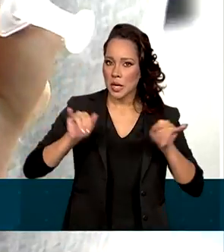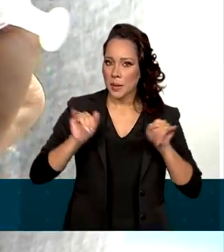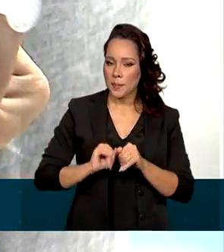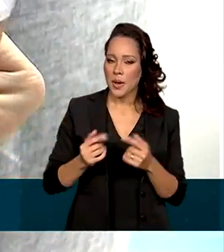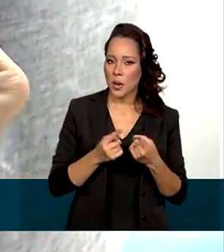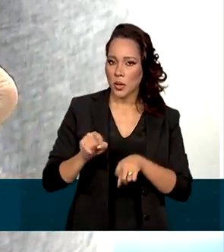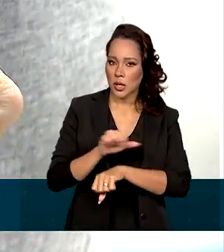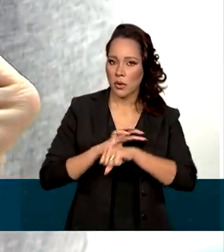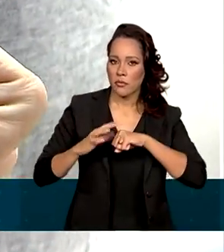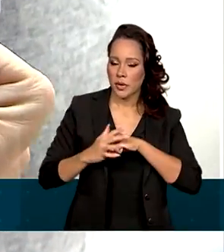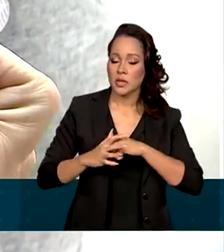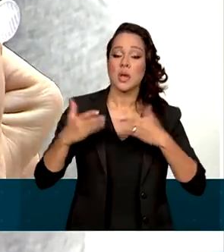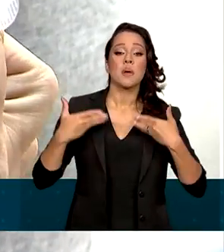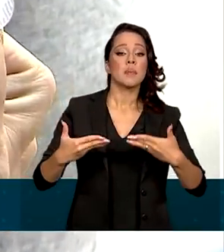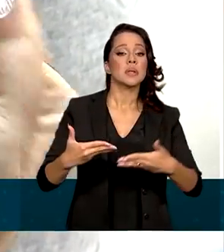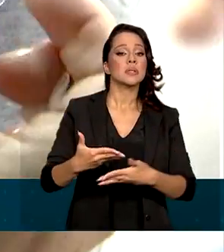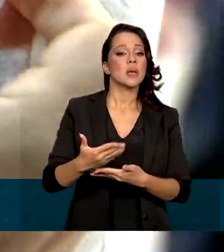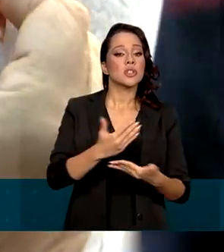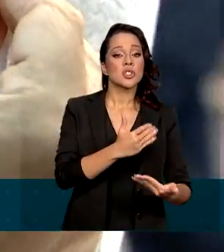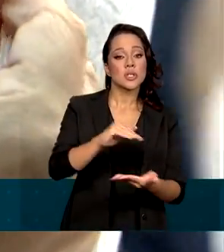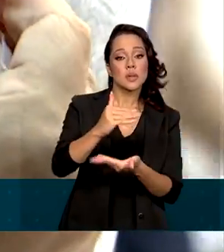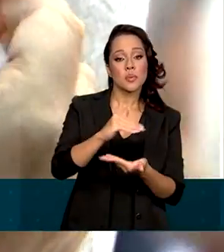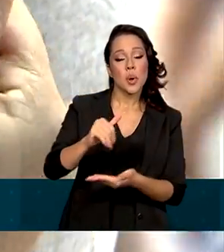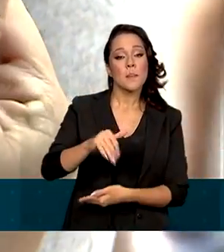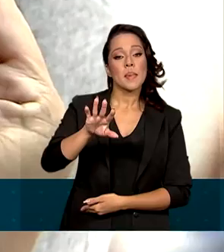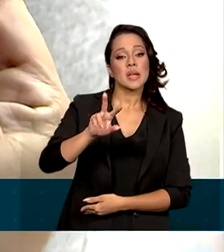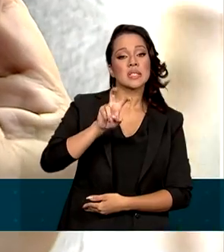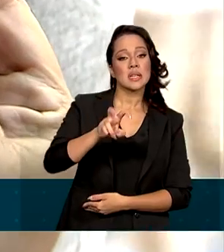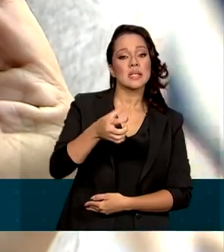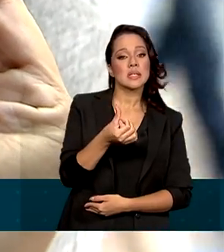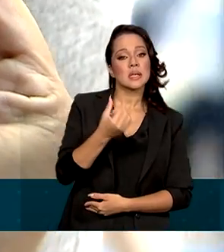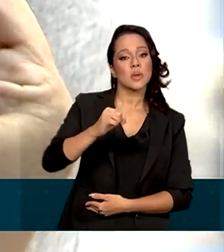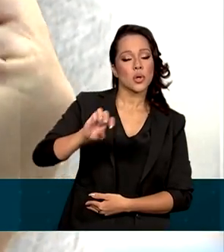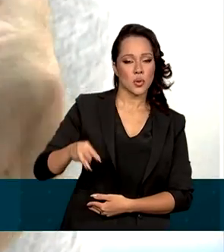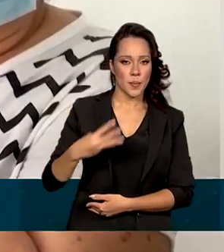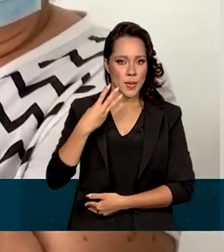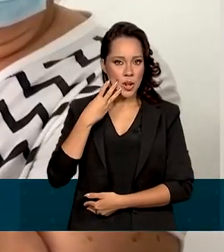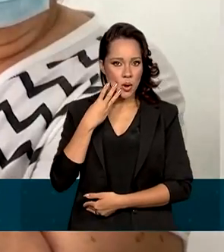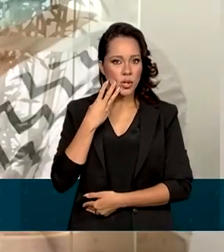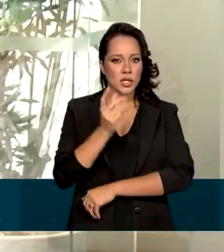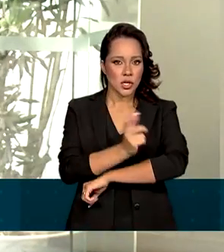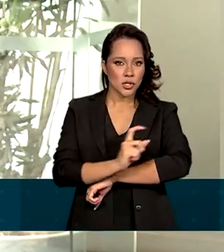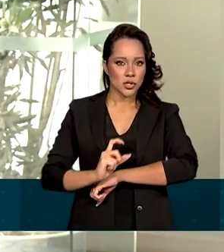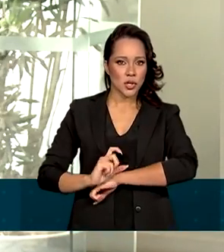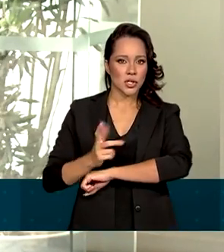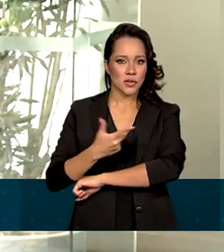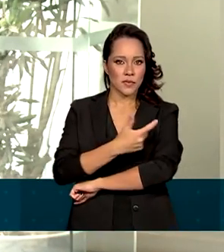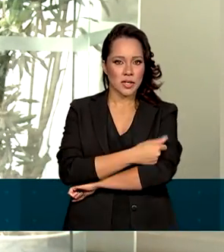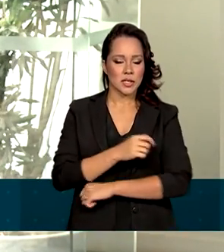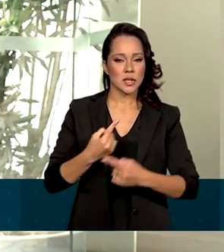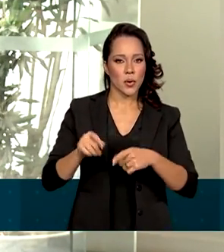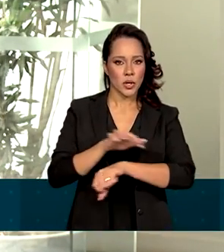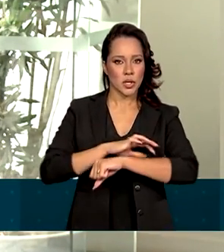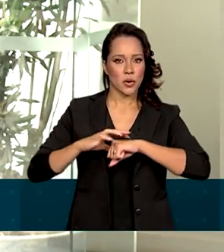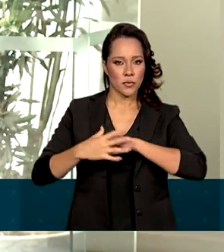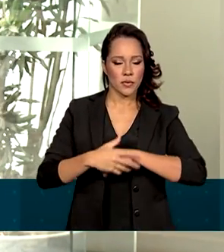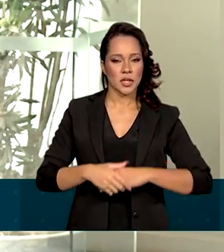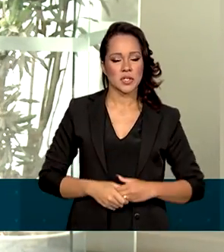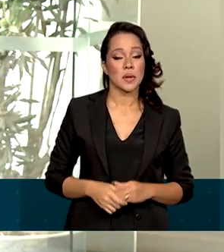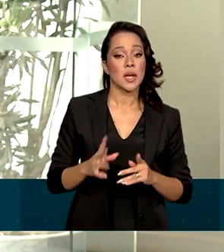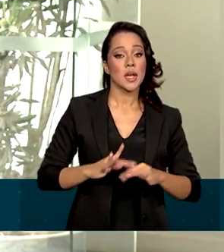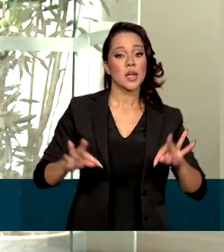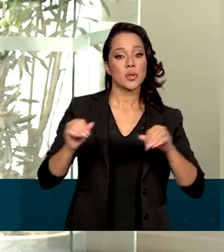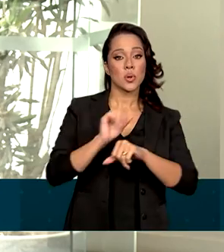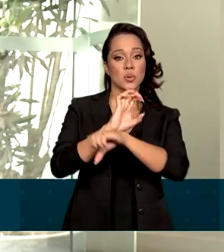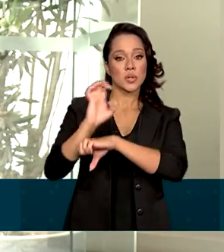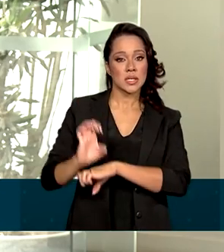contra a Covid, o Ministério distribuiu mais de 568 milhões de doses de vacina contra a Covid-19 em